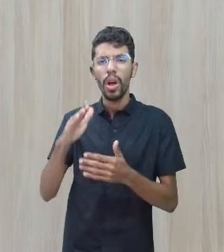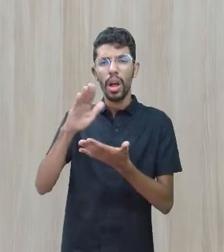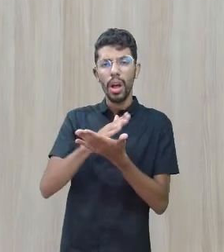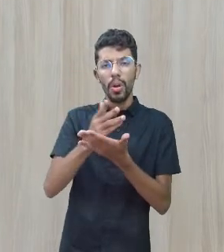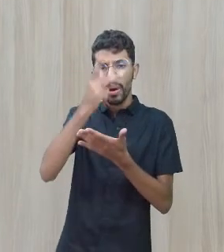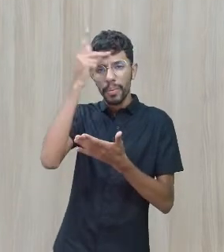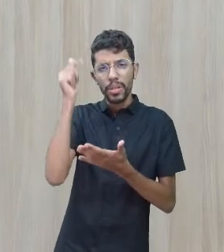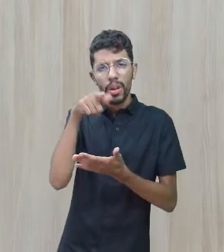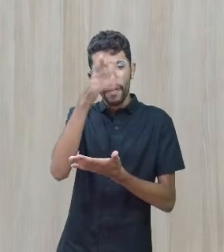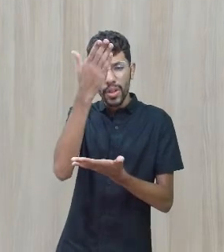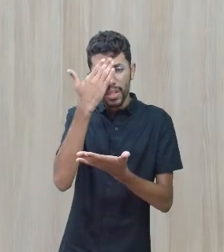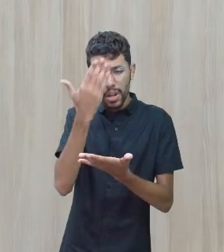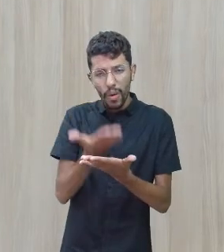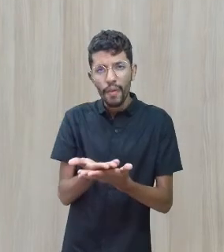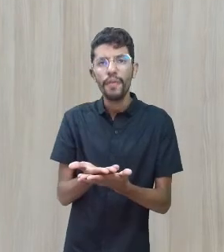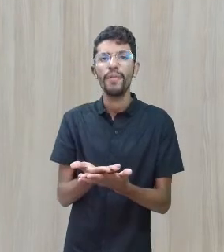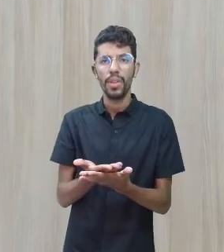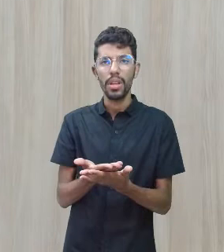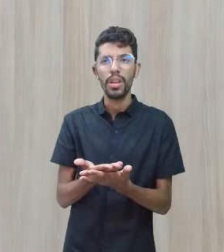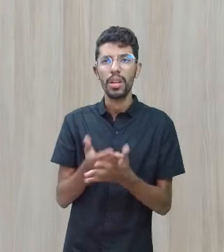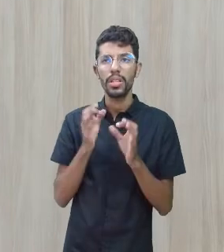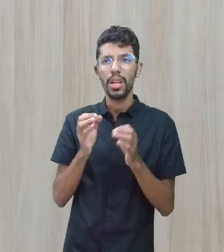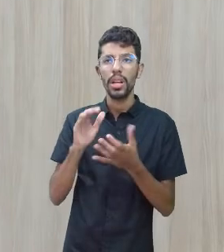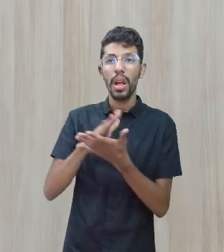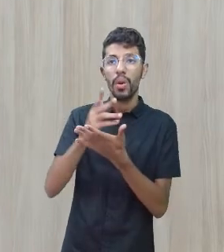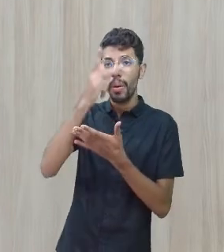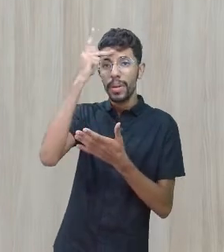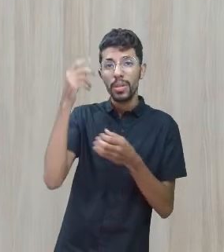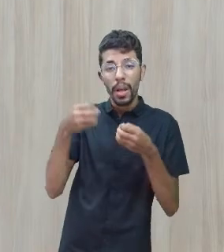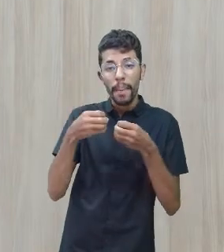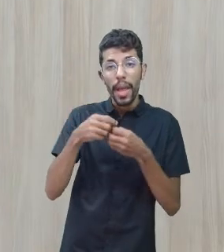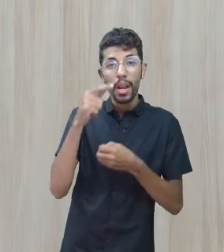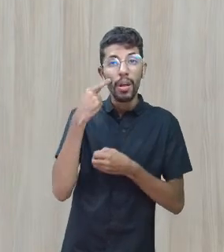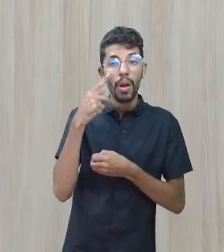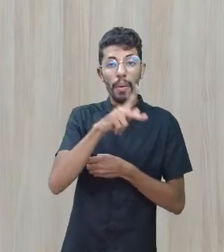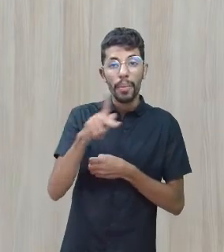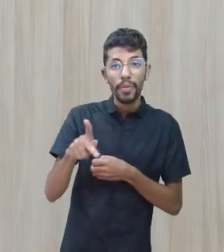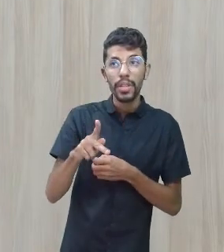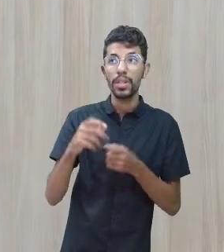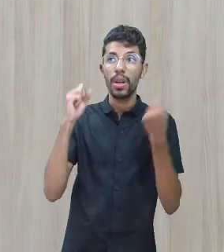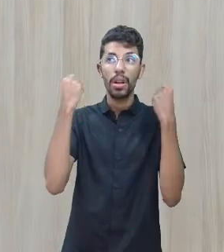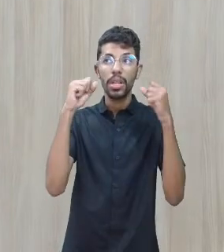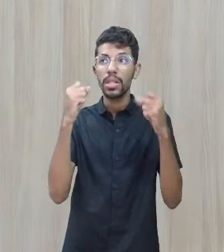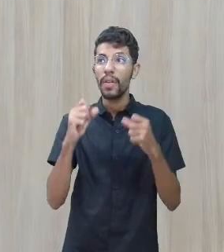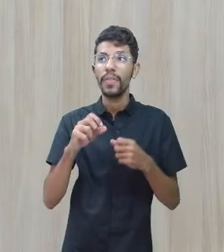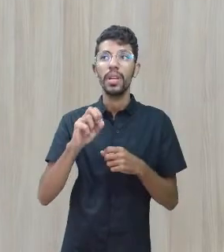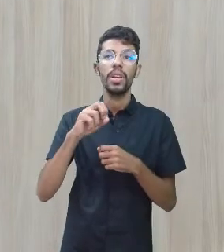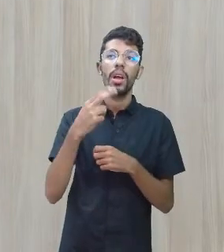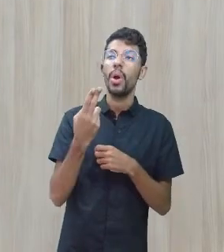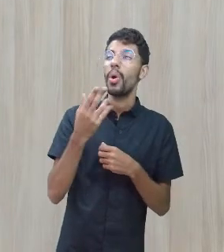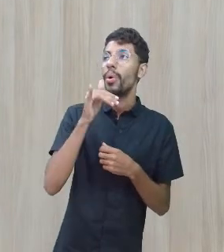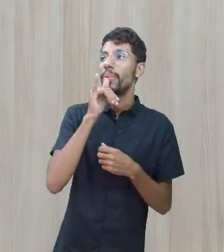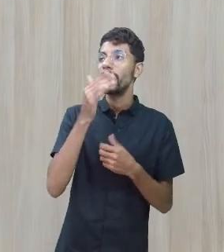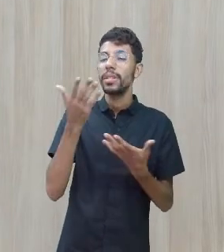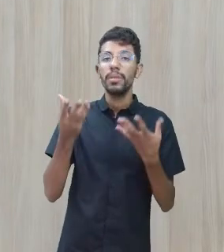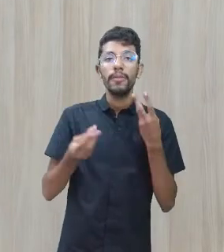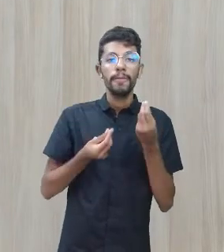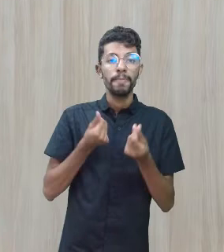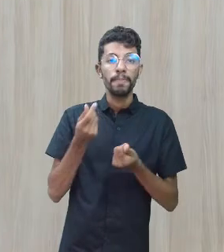confia, alguém que esteja próximo do seu professor, professor de educação física, ou mesmo o